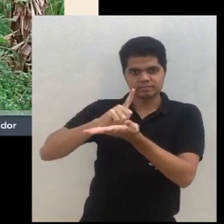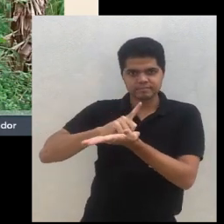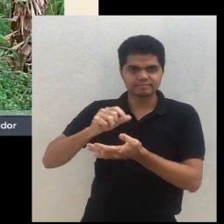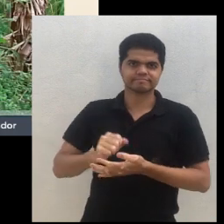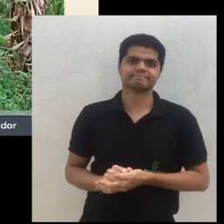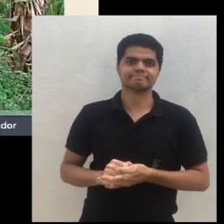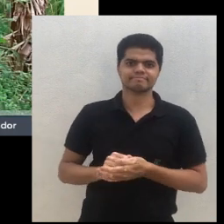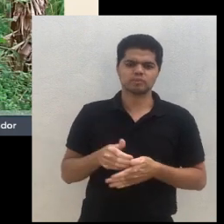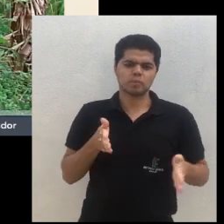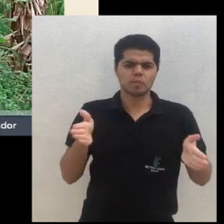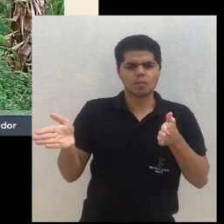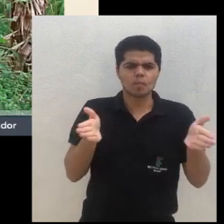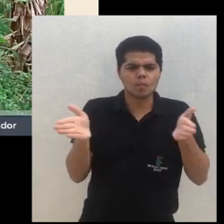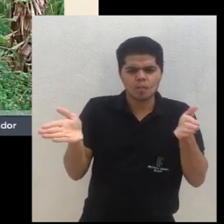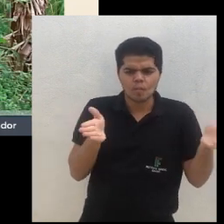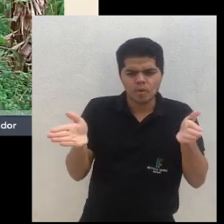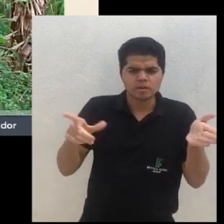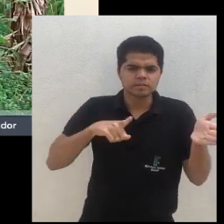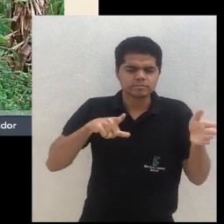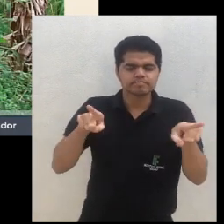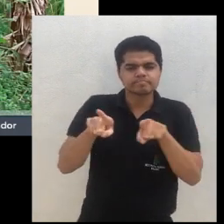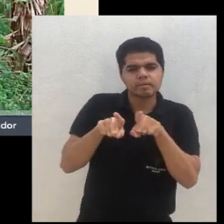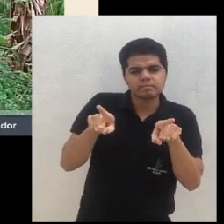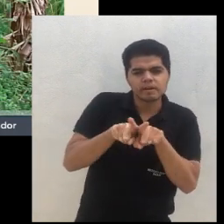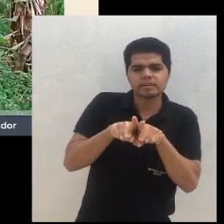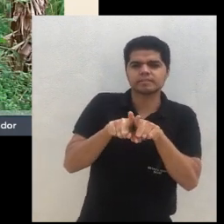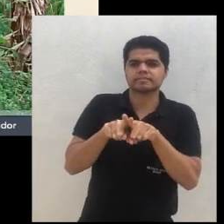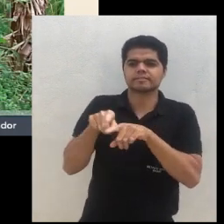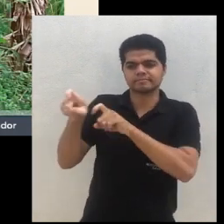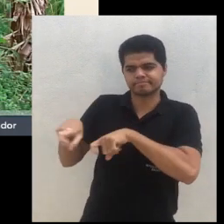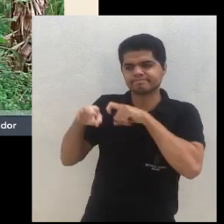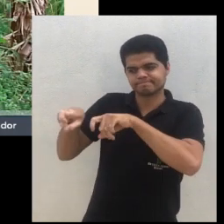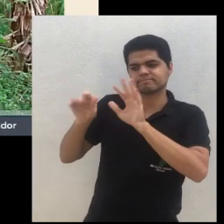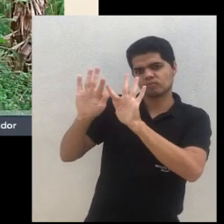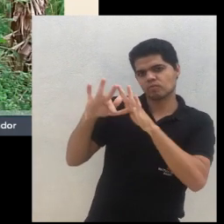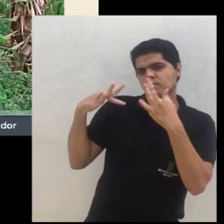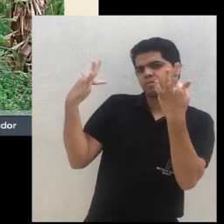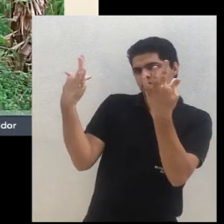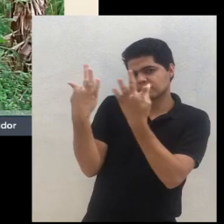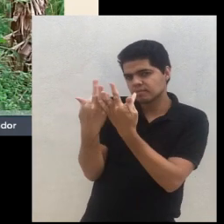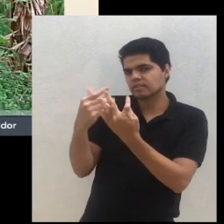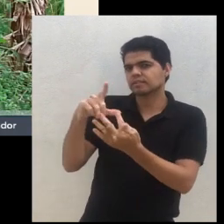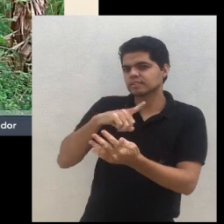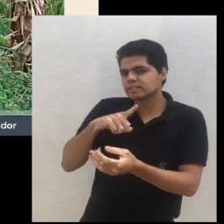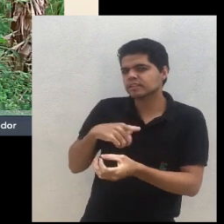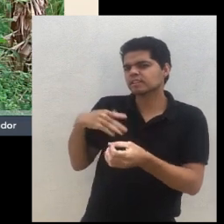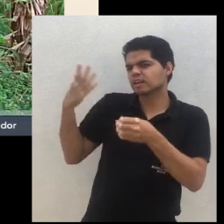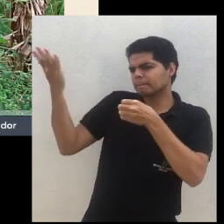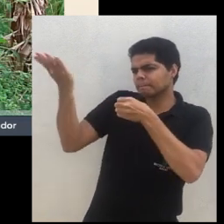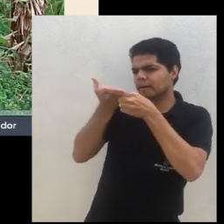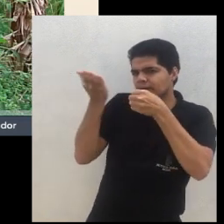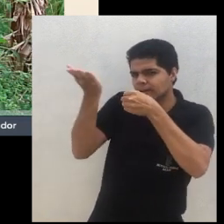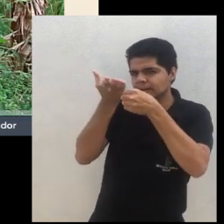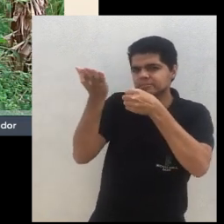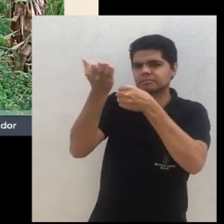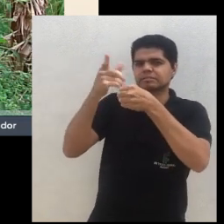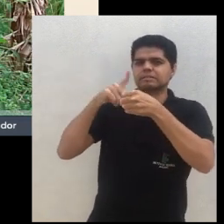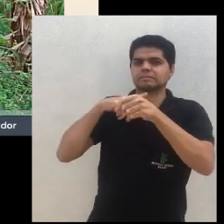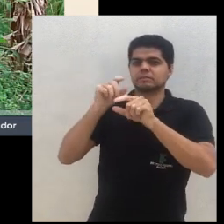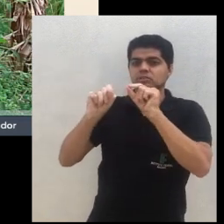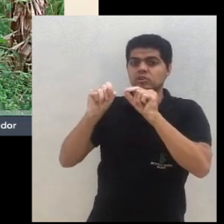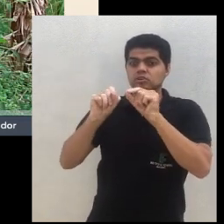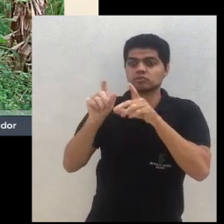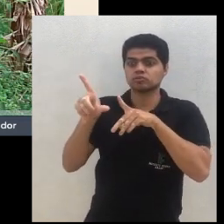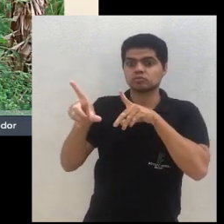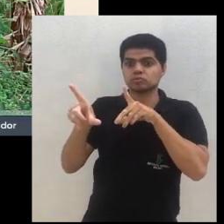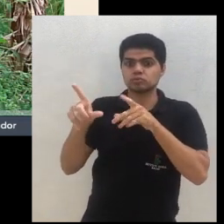tenho as duas coisas, é muito comum na agricultura famílica, você ter esse sistema assim, intermediário, que você vai ter